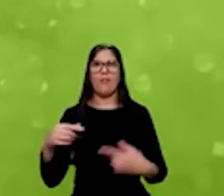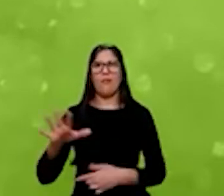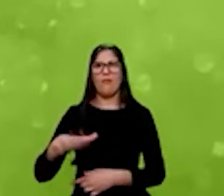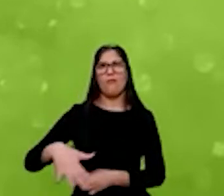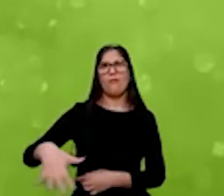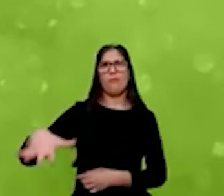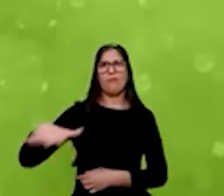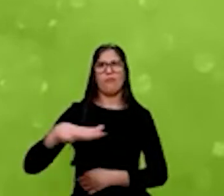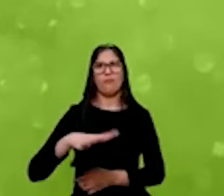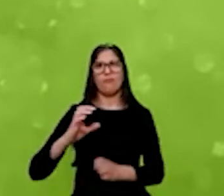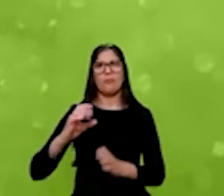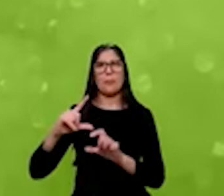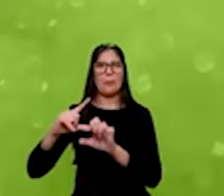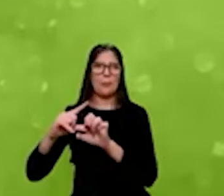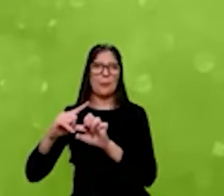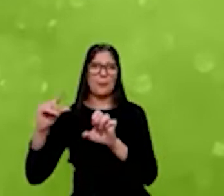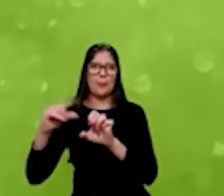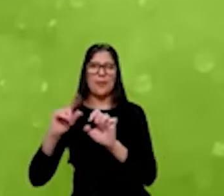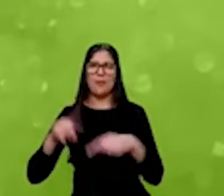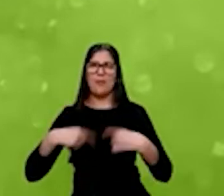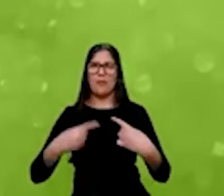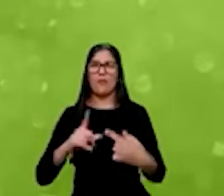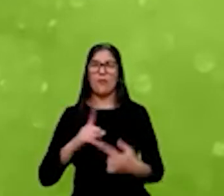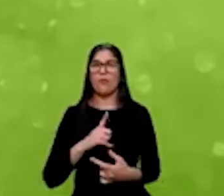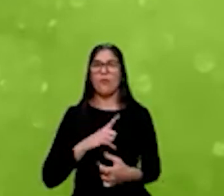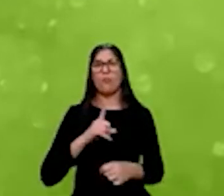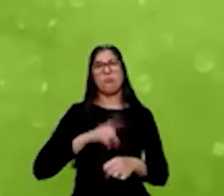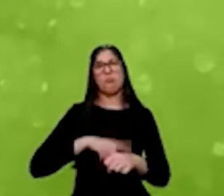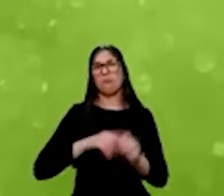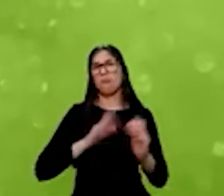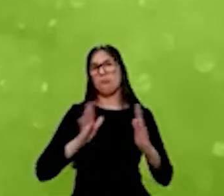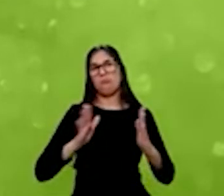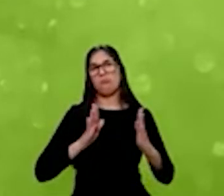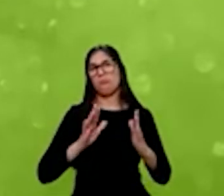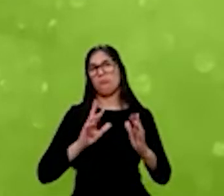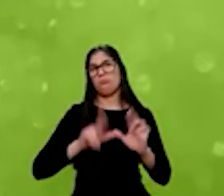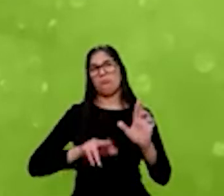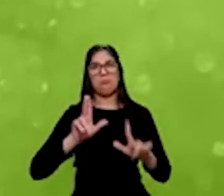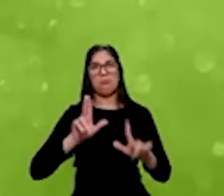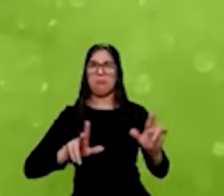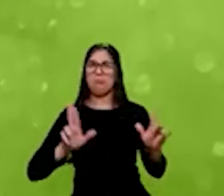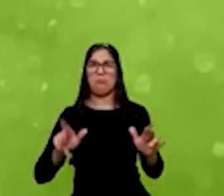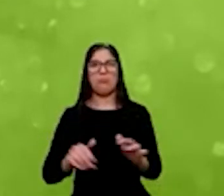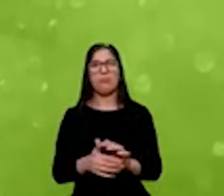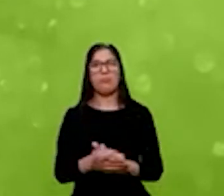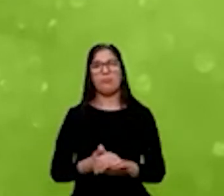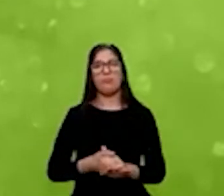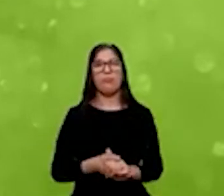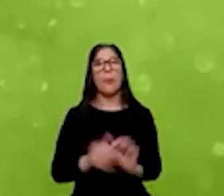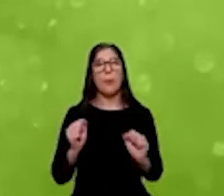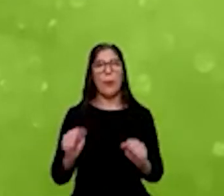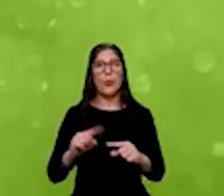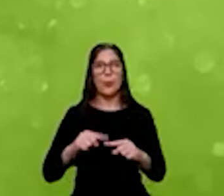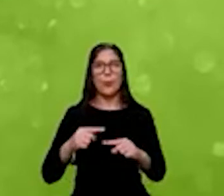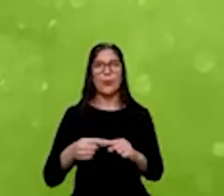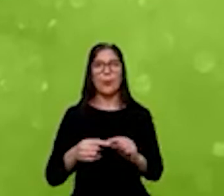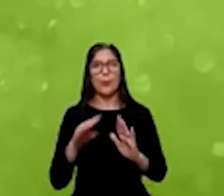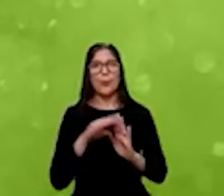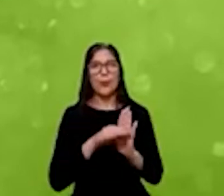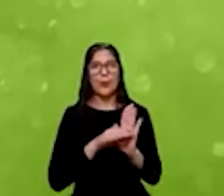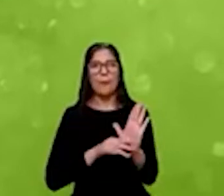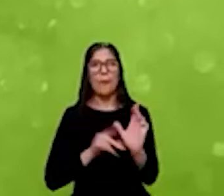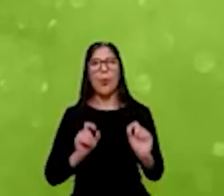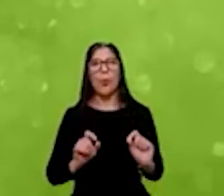do empreendedor e tem durações distintas. Pode passar, por favor. O programa, ele